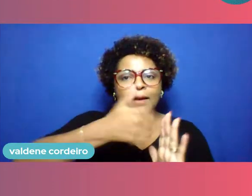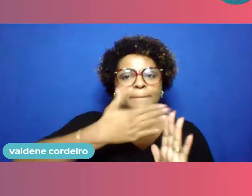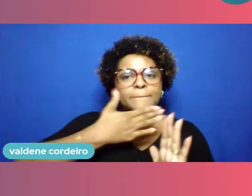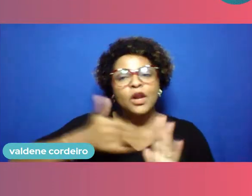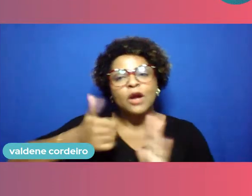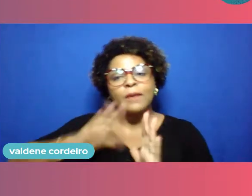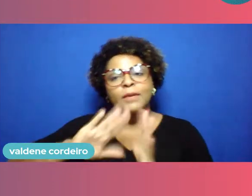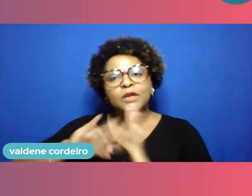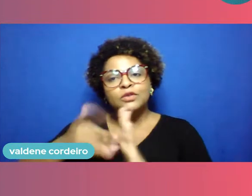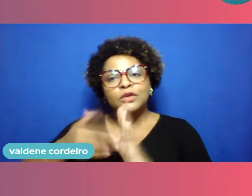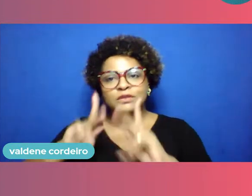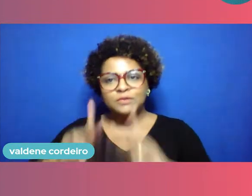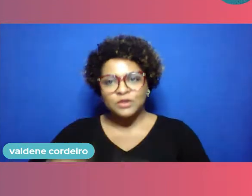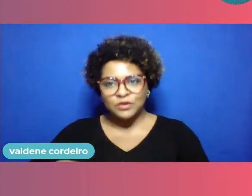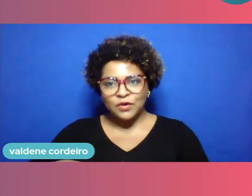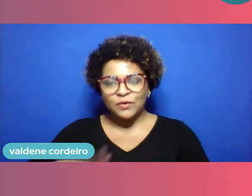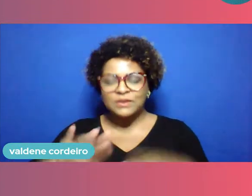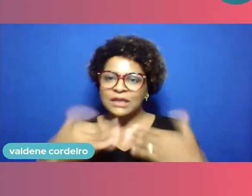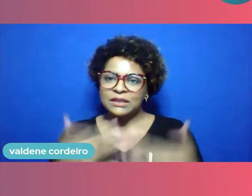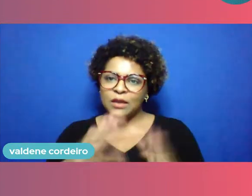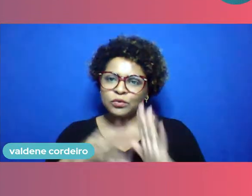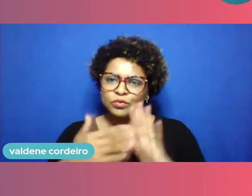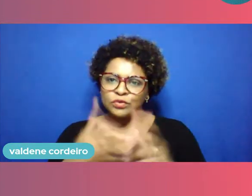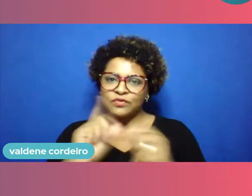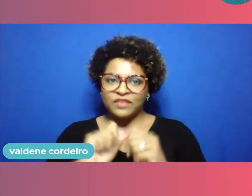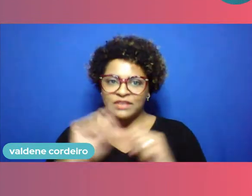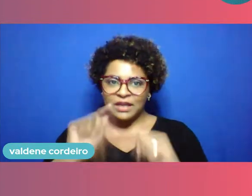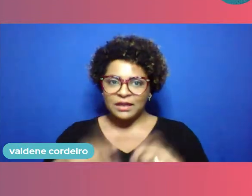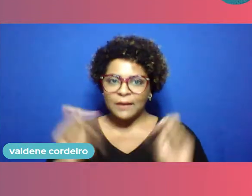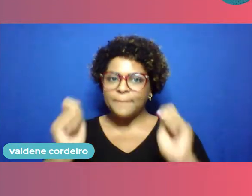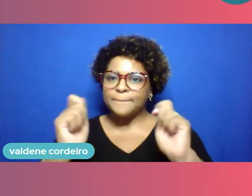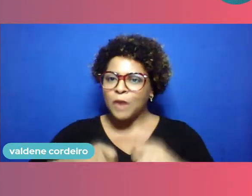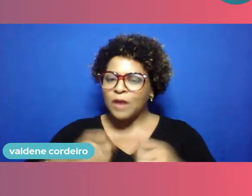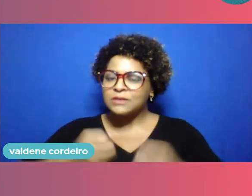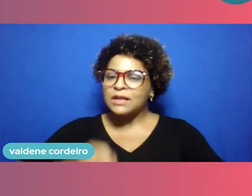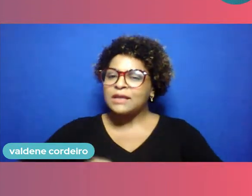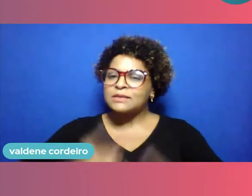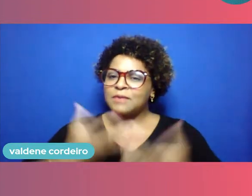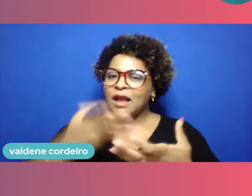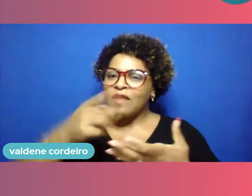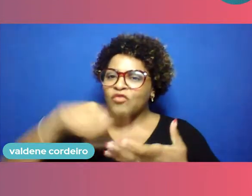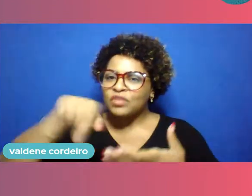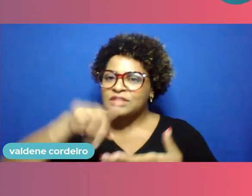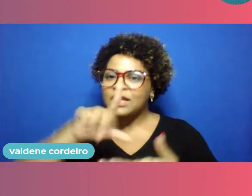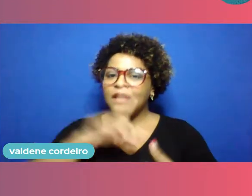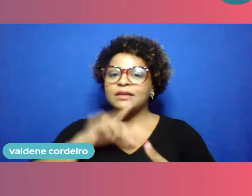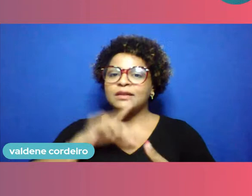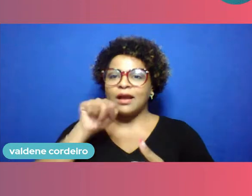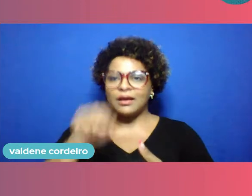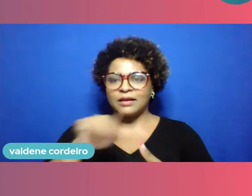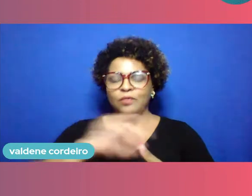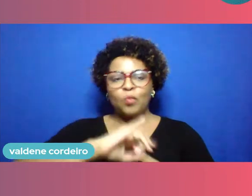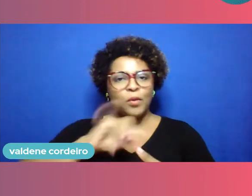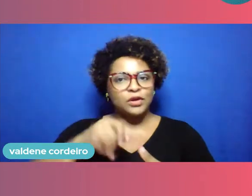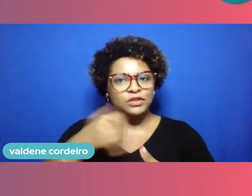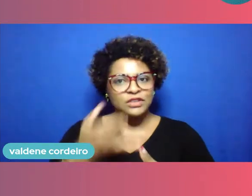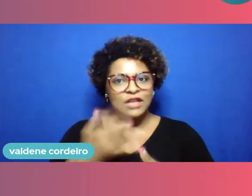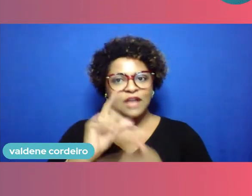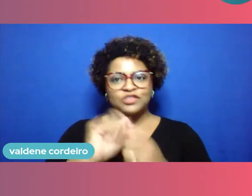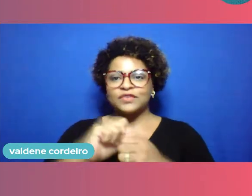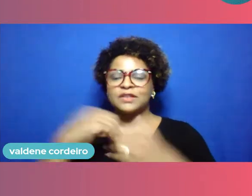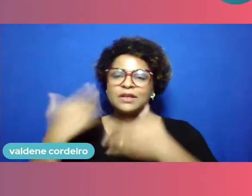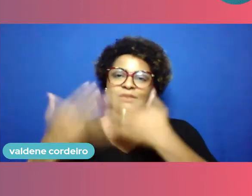você que está aí do outro lado a pensar em possibilidades, quem sabe pivotar o teu negócio e fazer crescer,